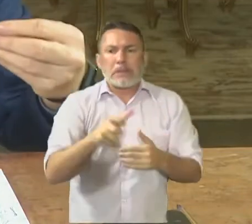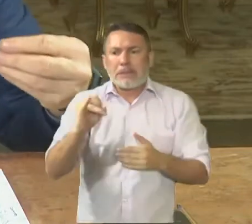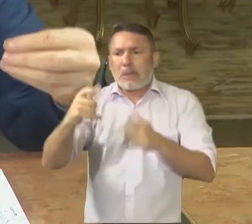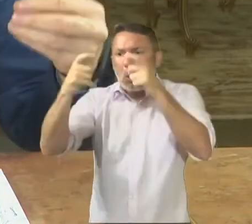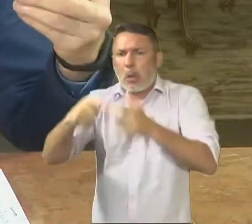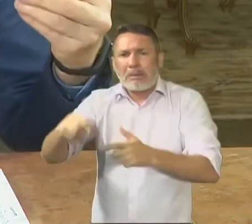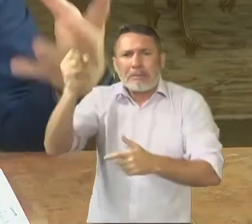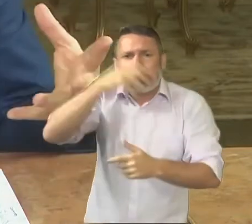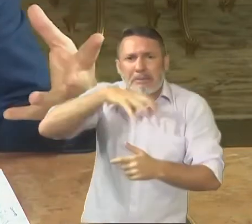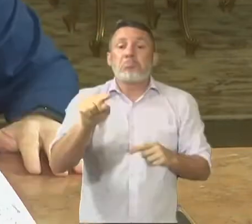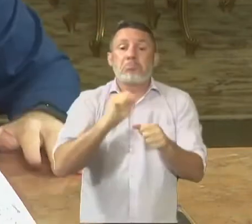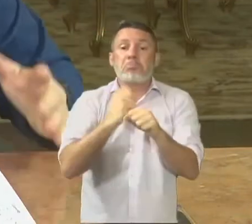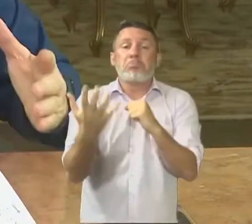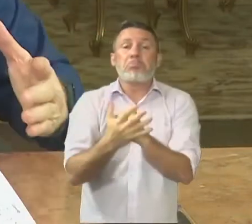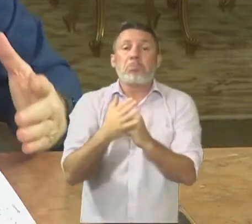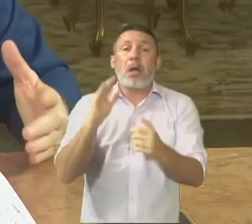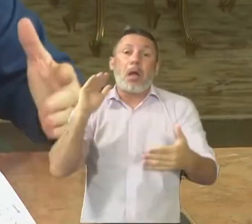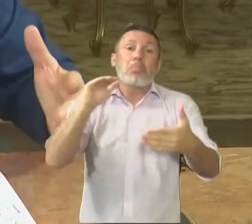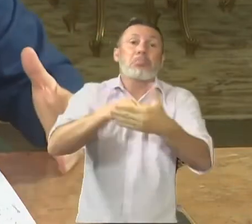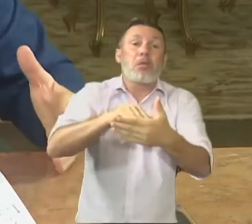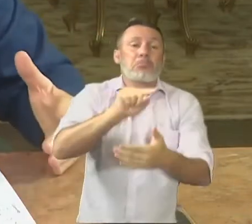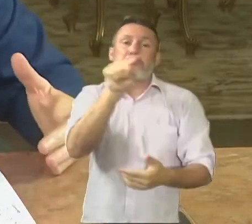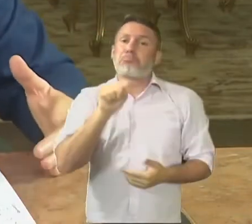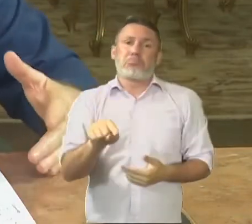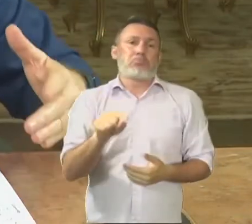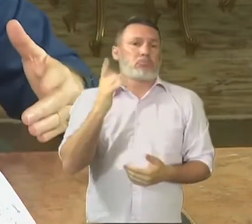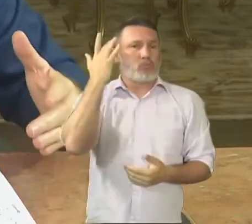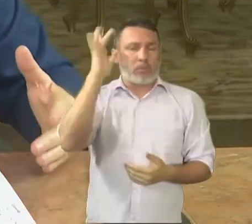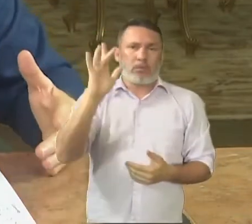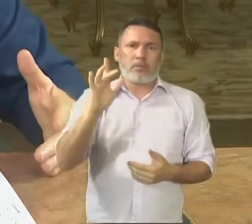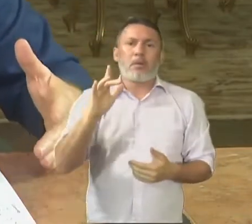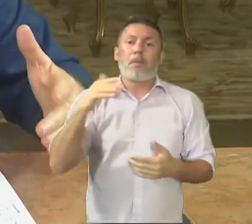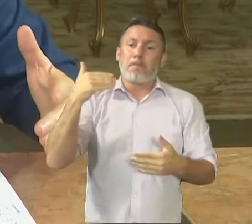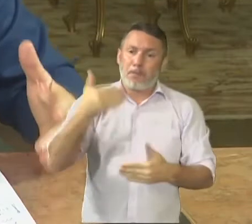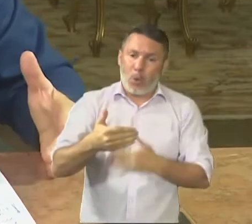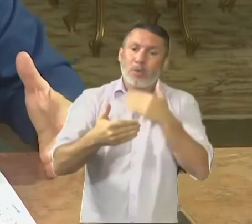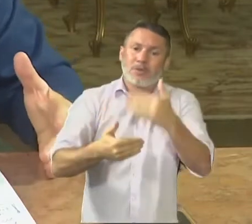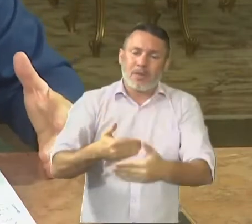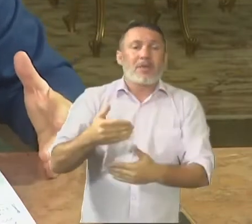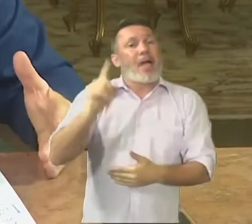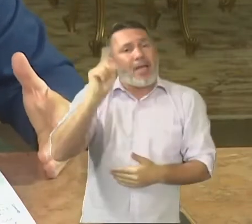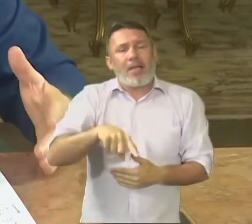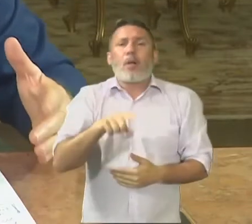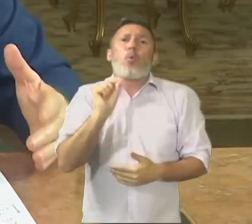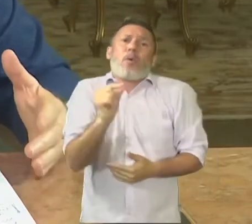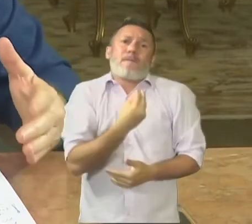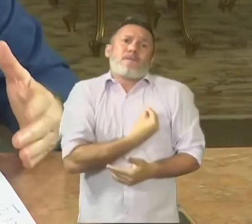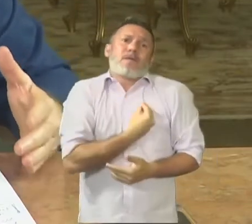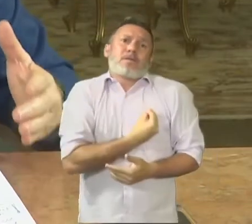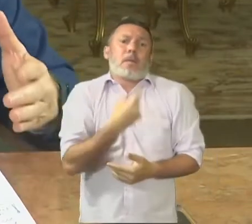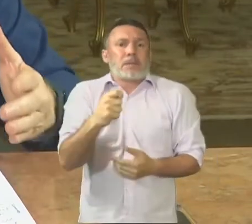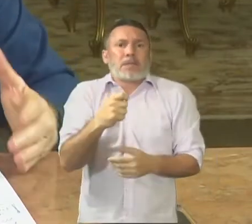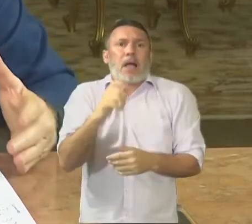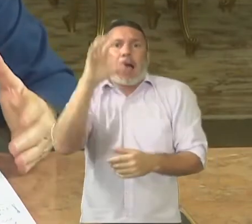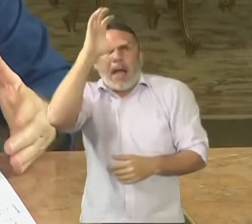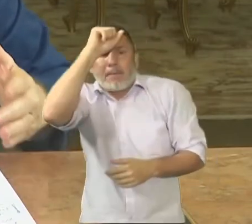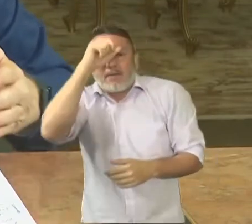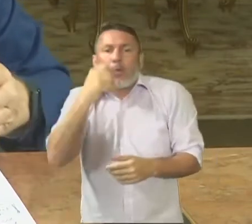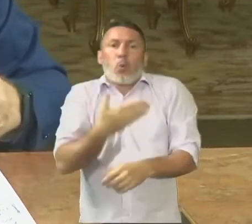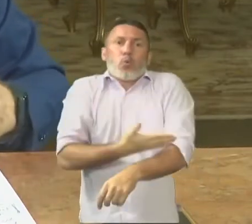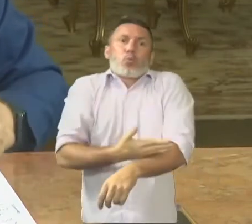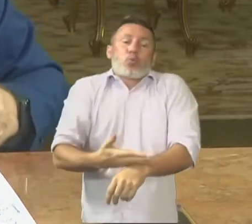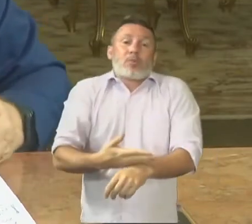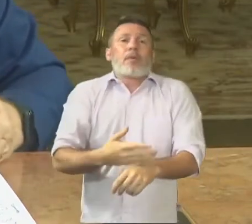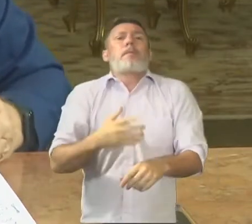mais risco de não ter controle. Então, assim, é um processo, de fato, de convivência. E temos que seguir os protocolos, os